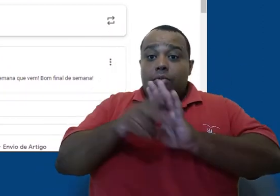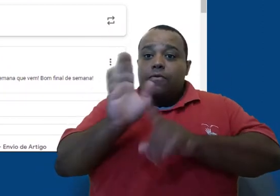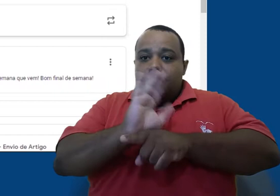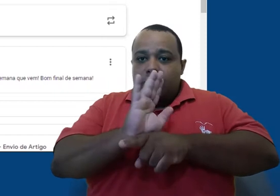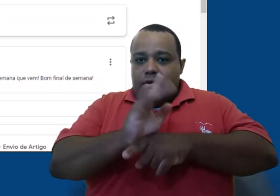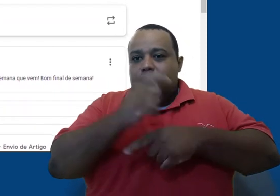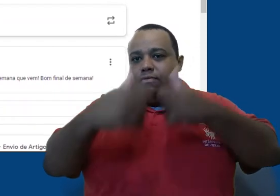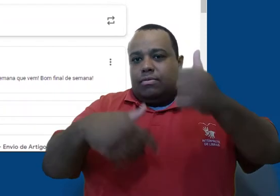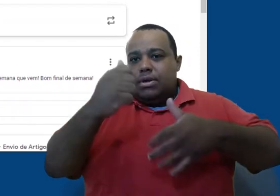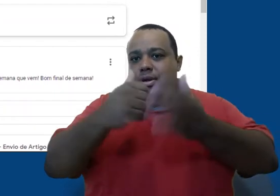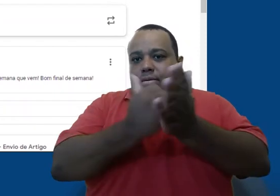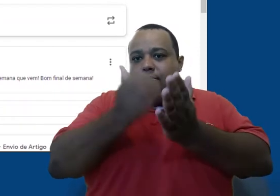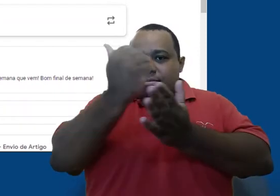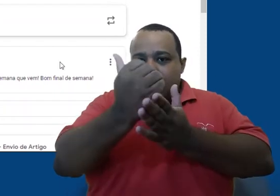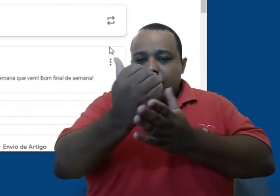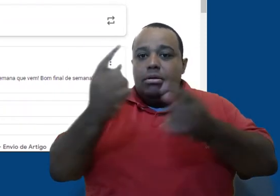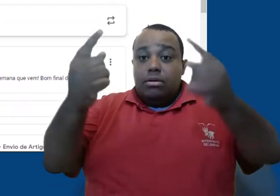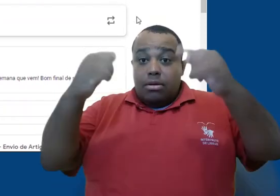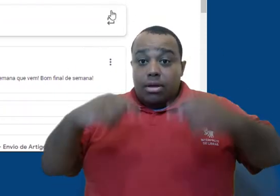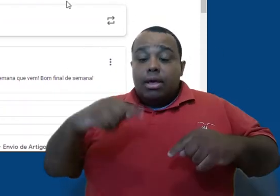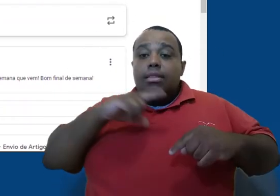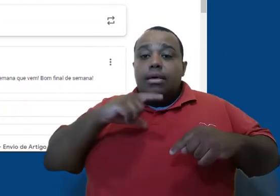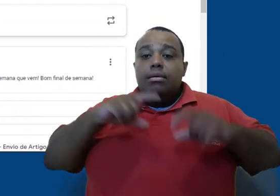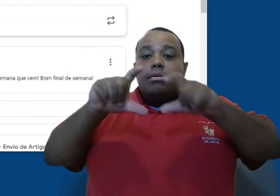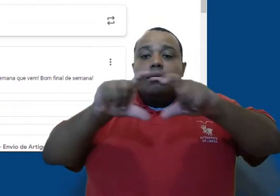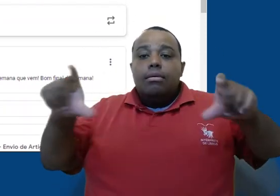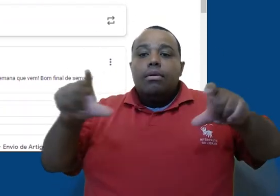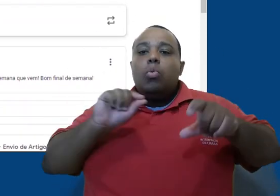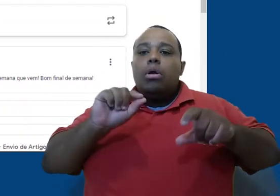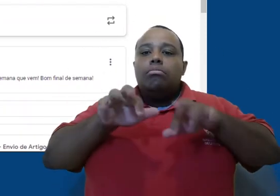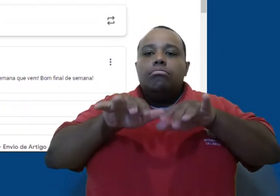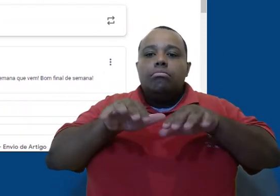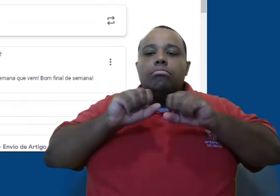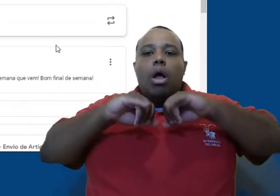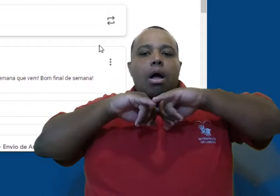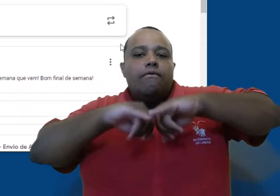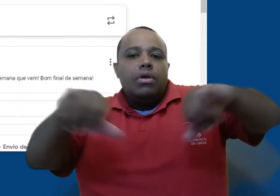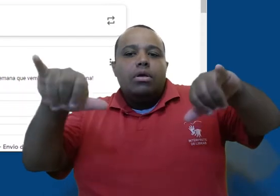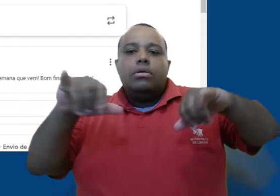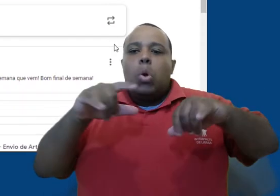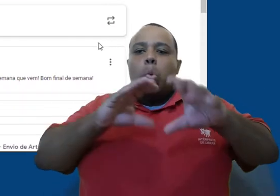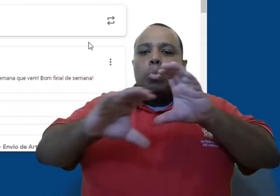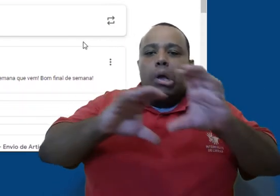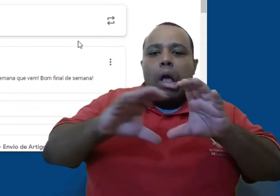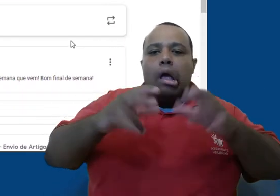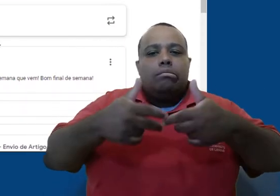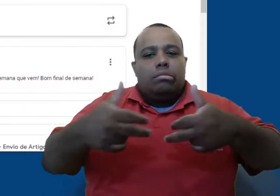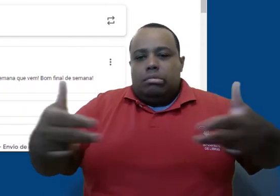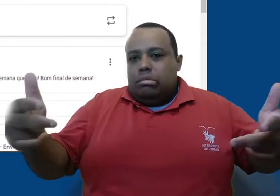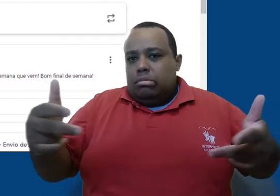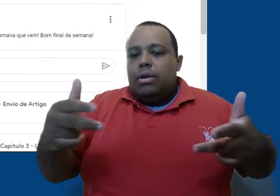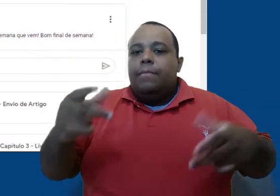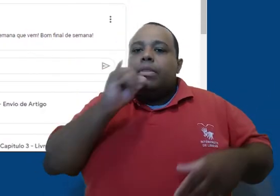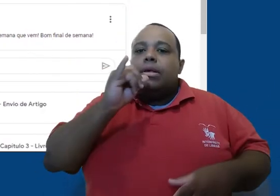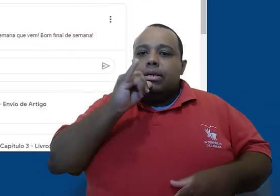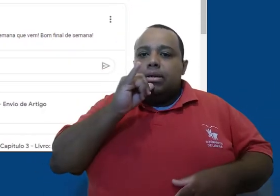uma caixa de texto, a qual você pode usar para deixar avisos para os alunos, fazer comunicados, etc. Por exemplo, logo abaixo há uma postagem que eu